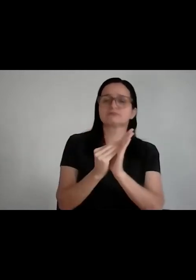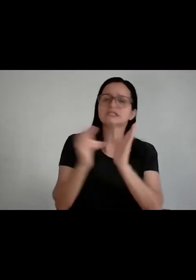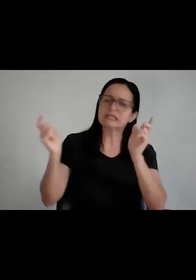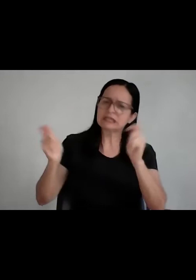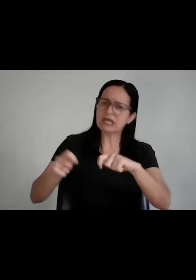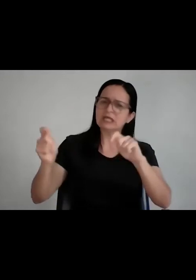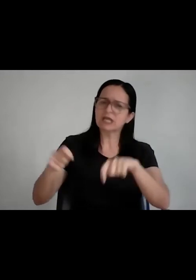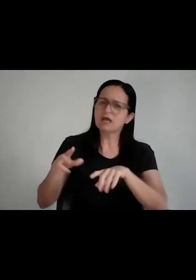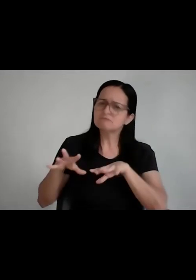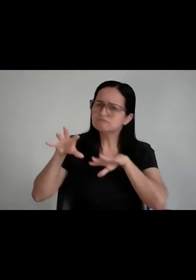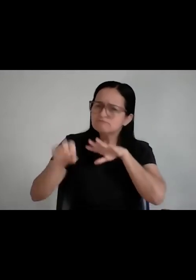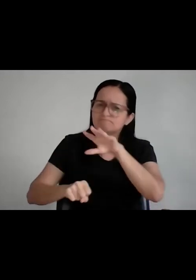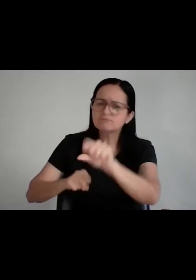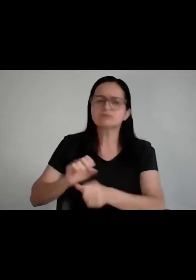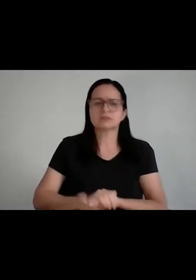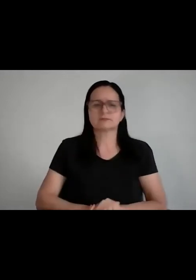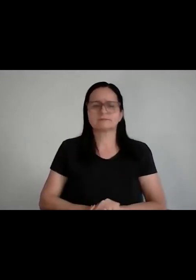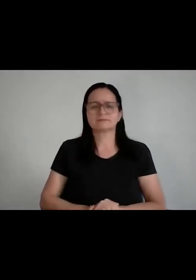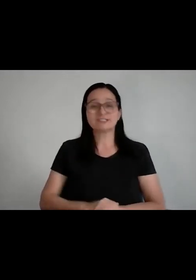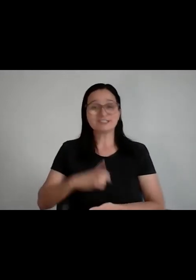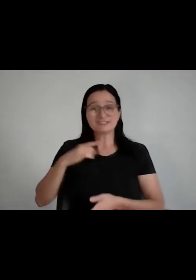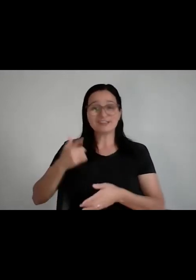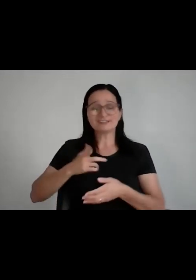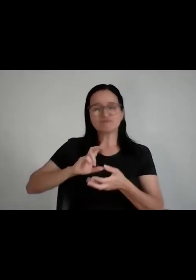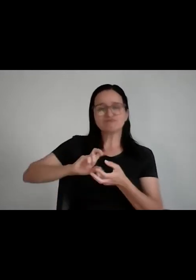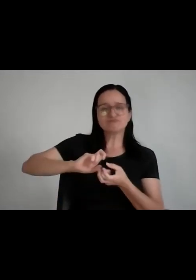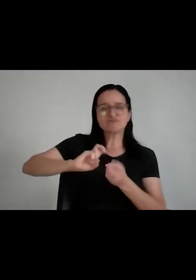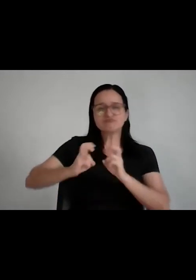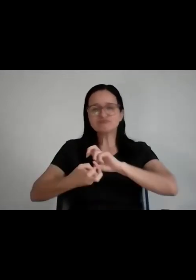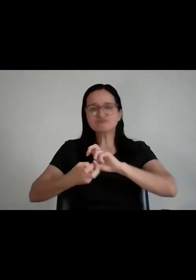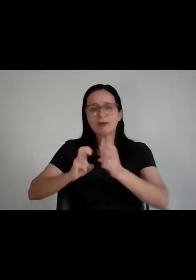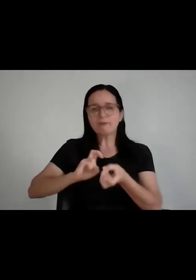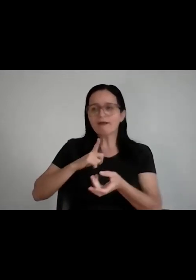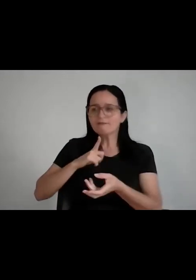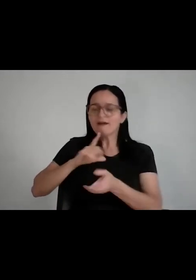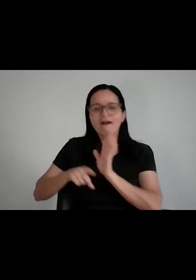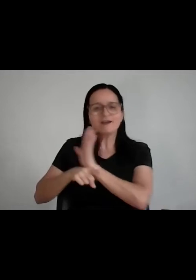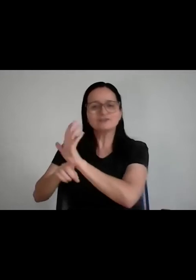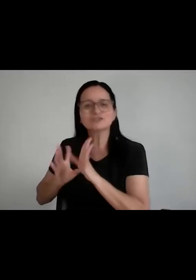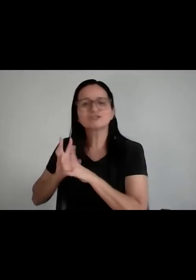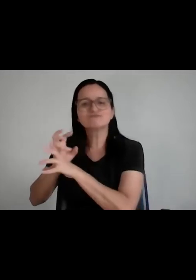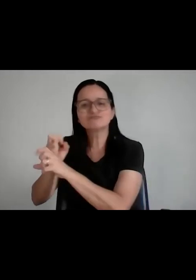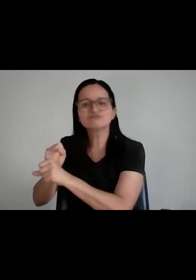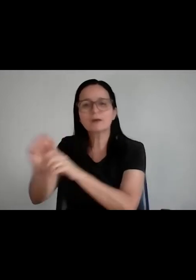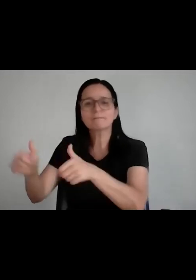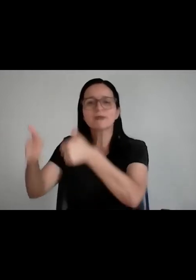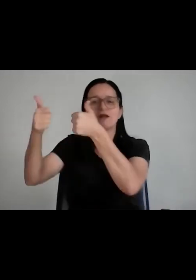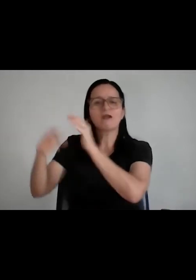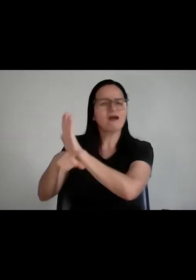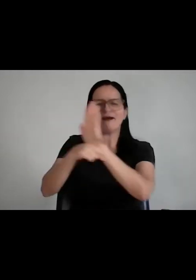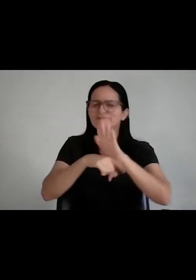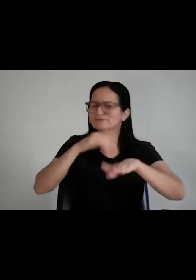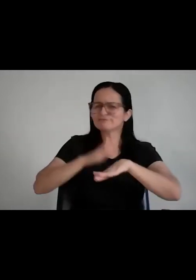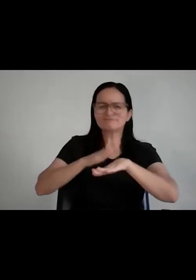entendeu? O cara faz capoeira, vai lá, ajuda lá o professor de capoeira a organizar lá finanças dele, a fazer um marketing digital melhor, tem sempre alguém